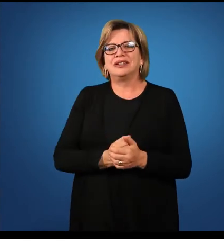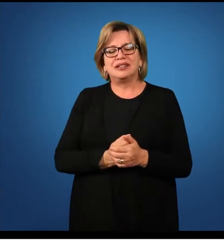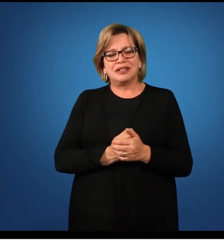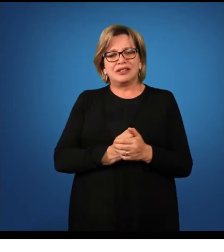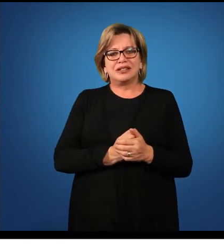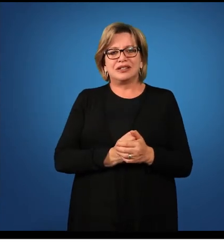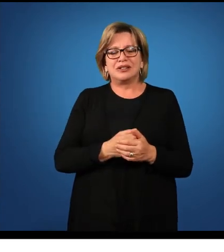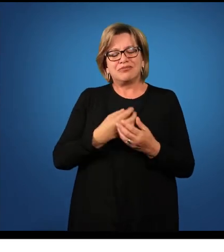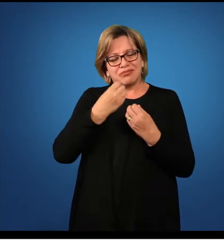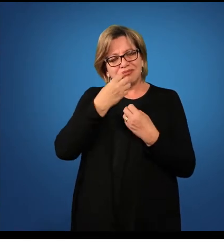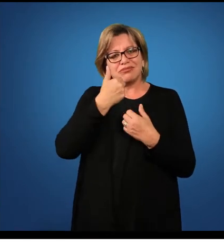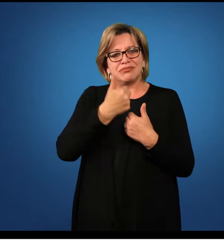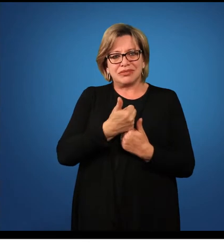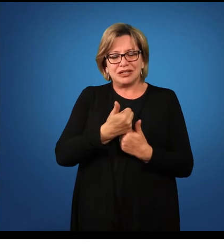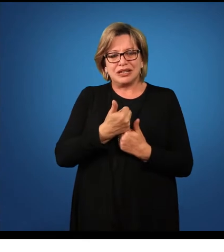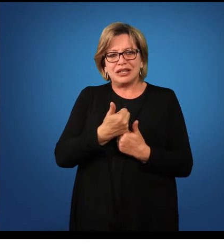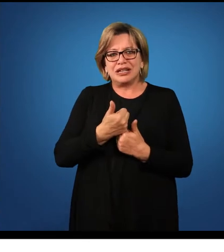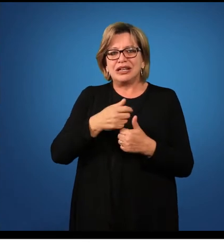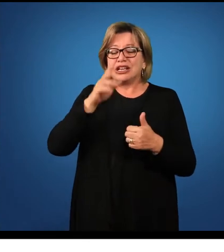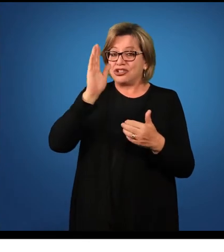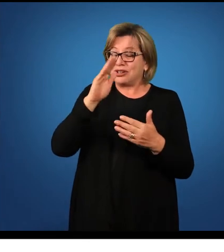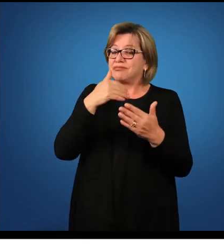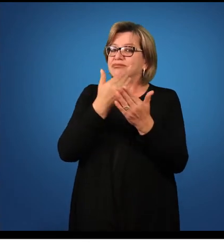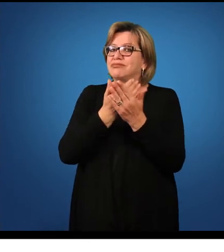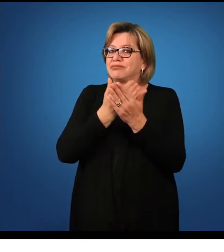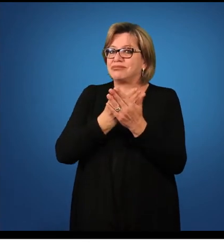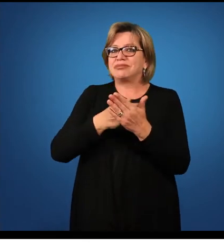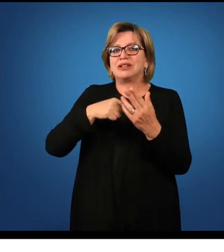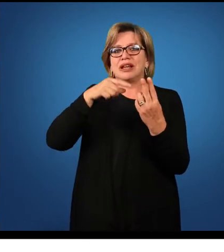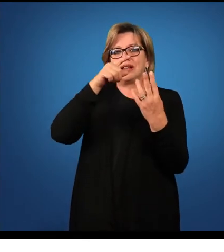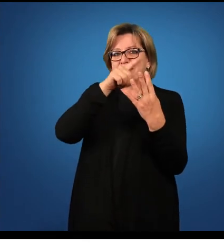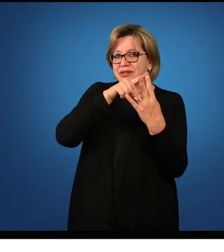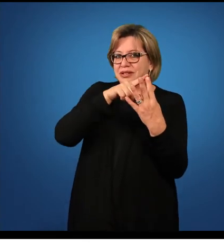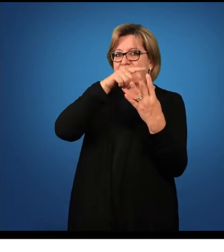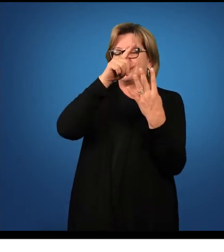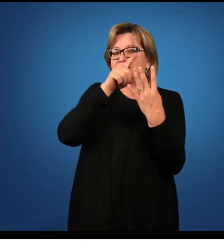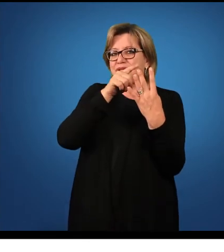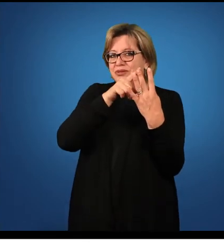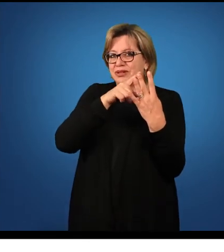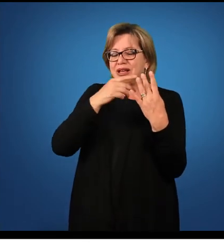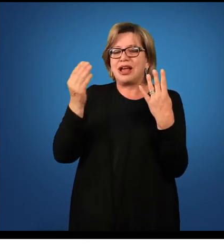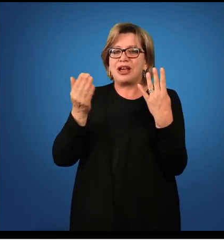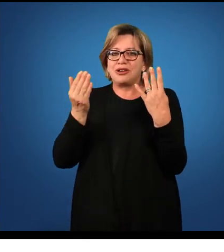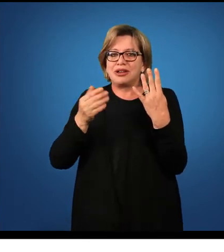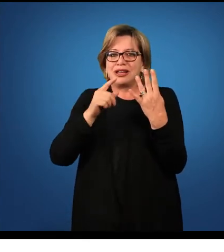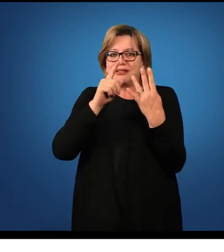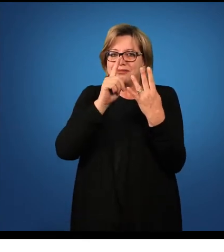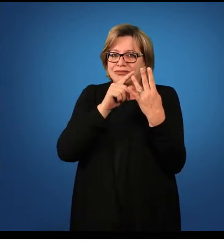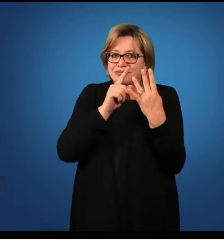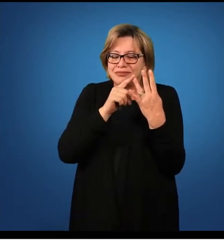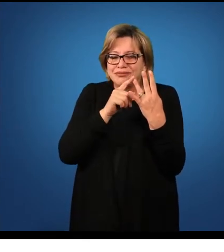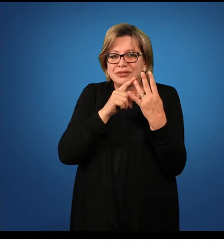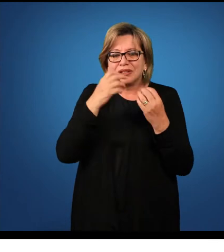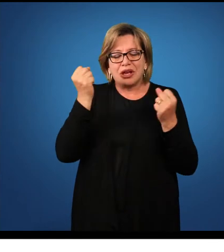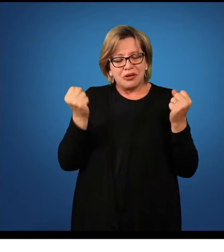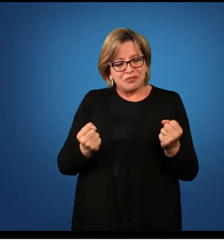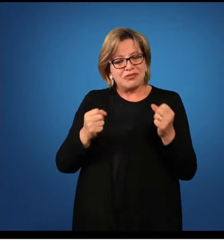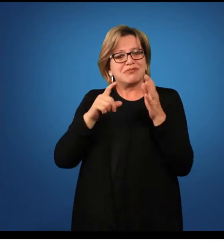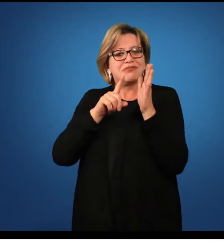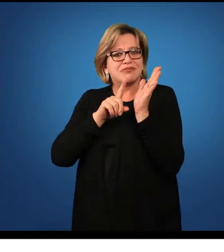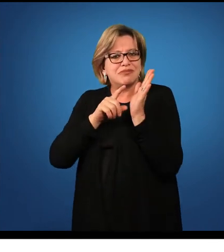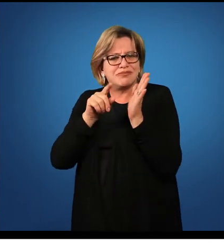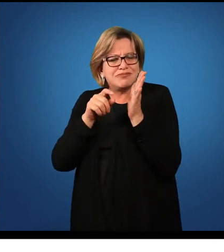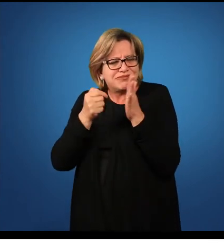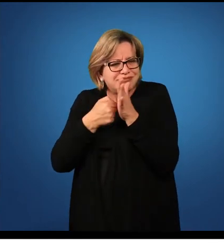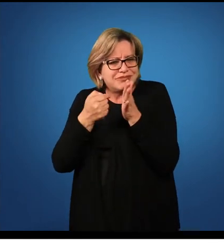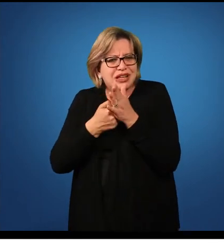Muito bem, vimos primeira e segunda, e na terceira, vocês podem nos perguntar como é